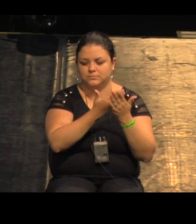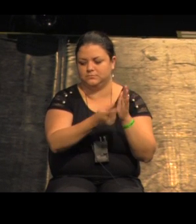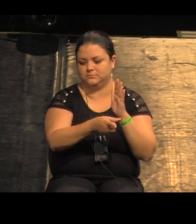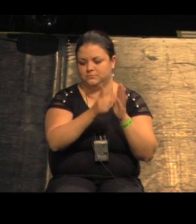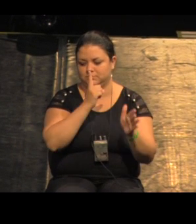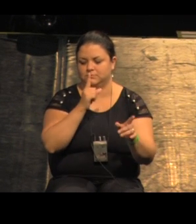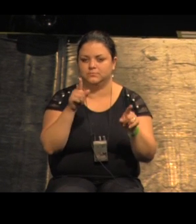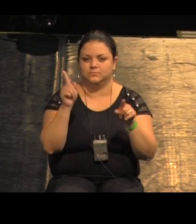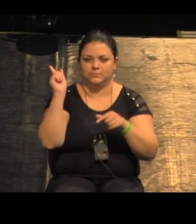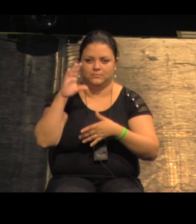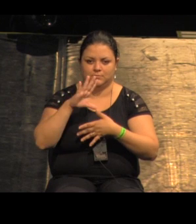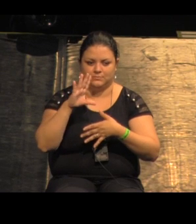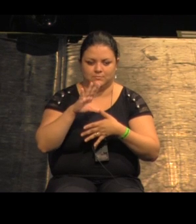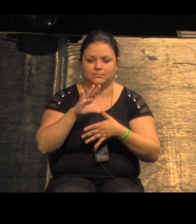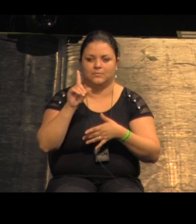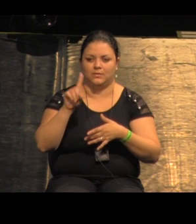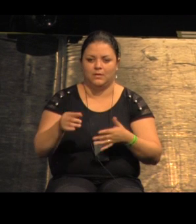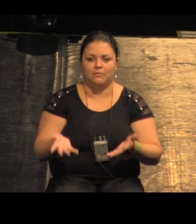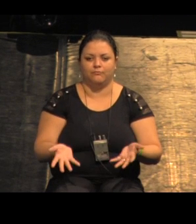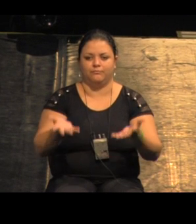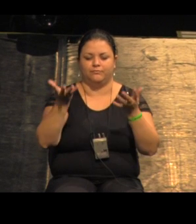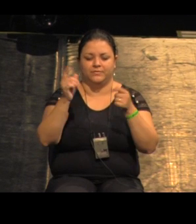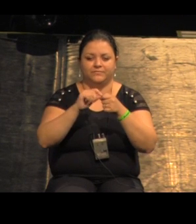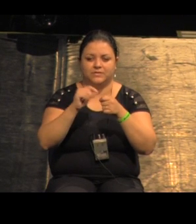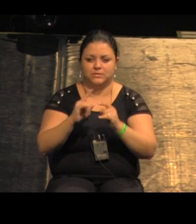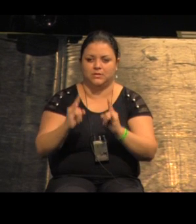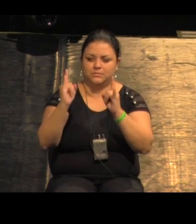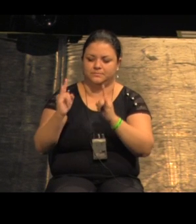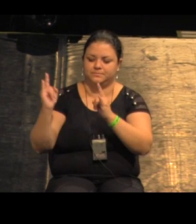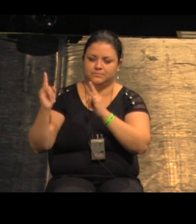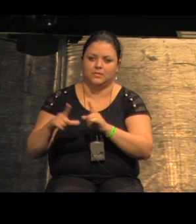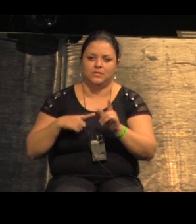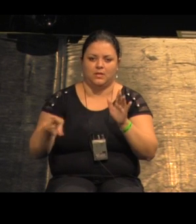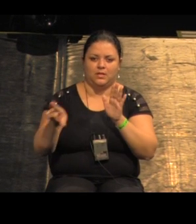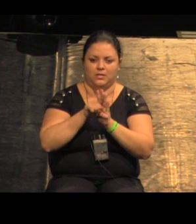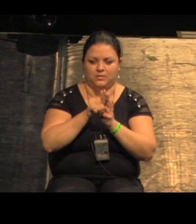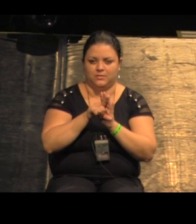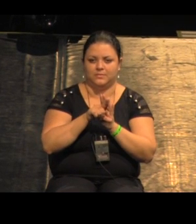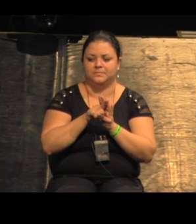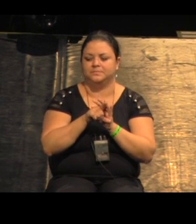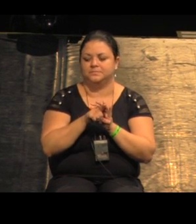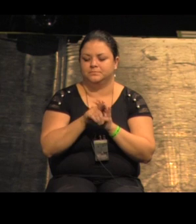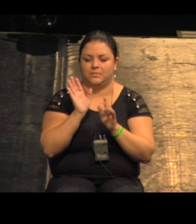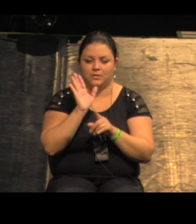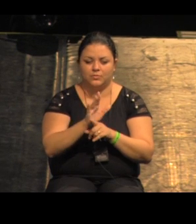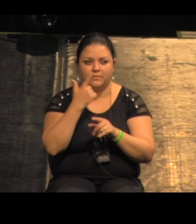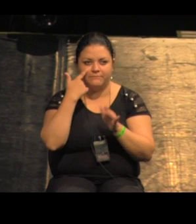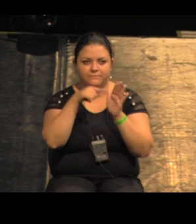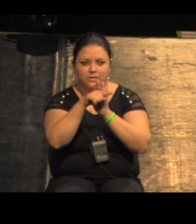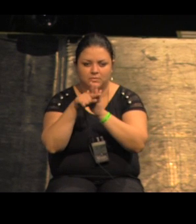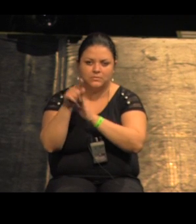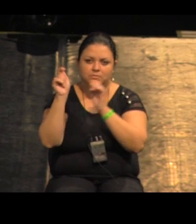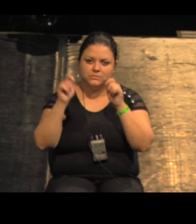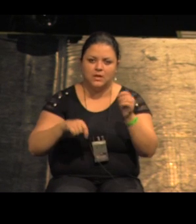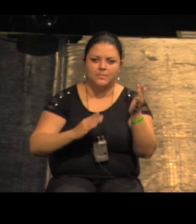esse aqui é o estado da edificação a gente tem em São Paulo uma lei que chama lei Moura que são esses critérios de avaliação para ver se você